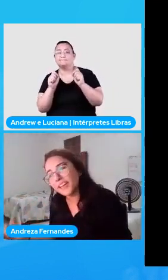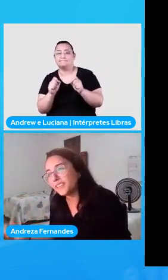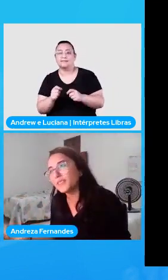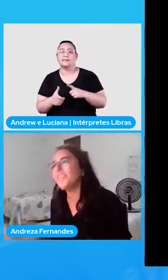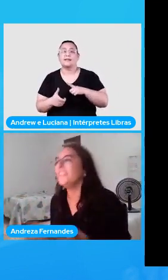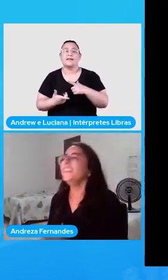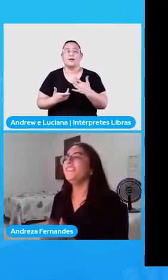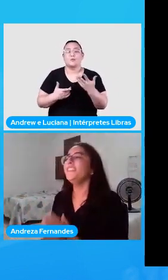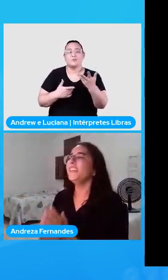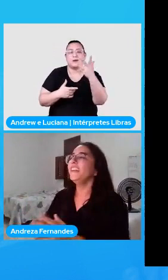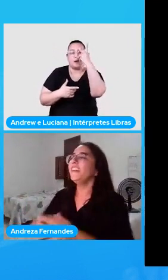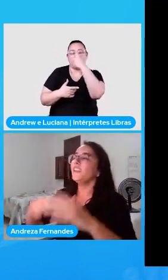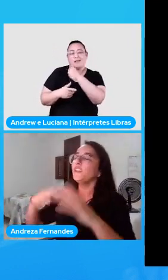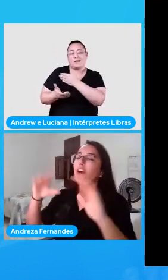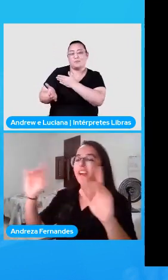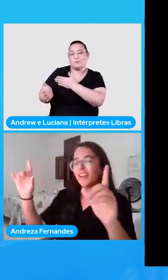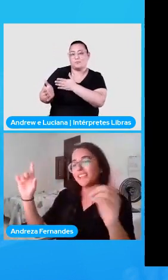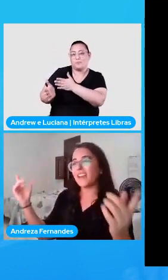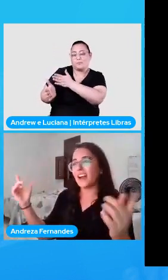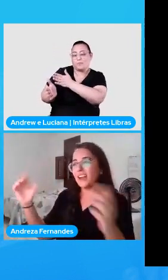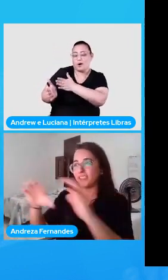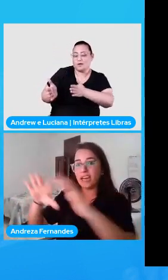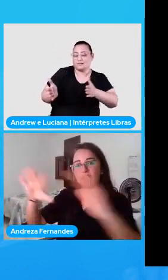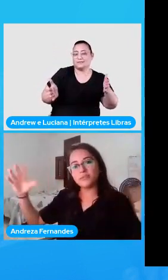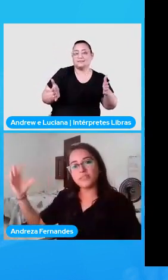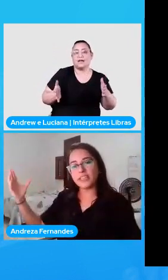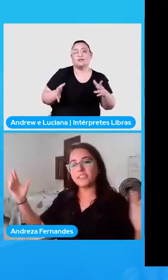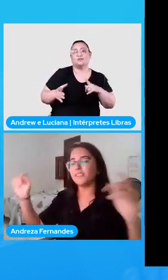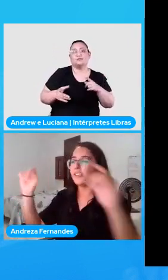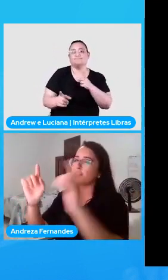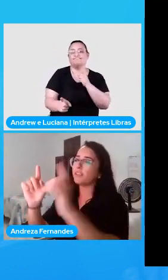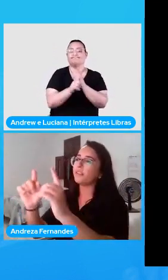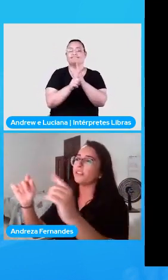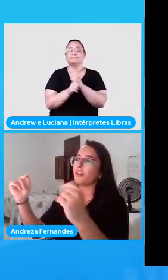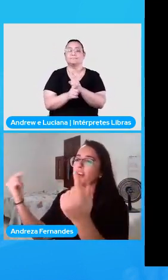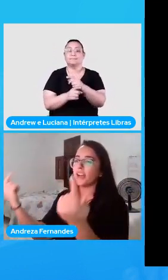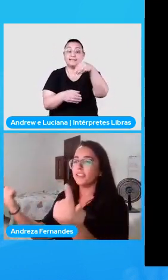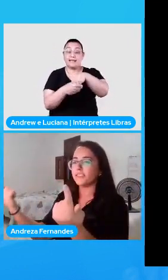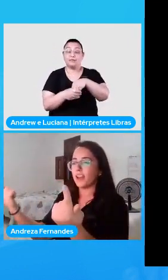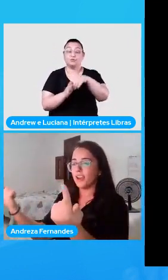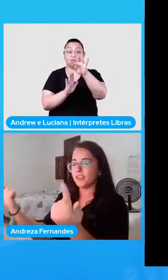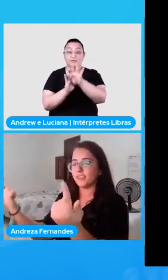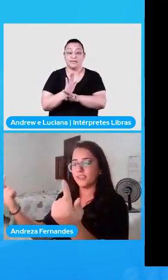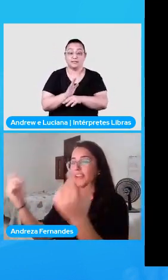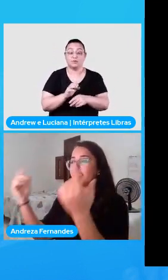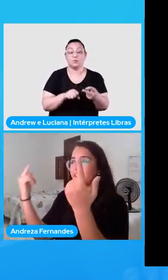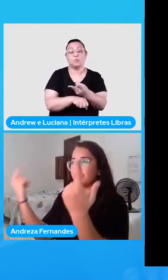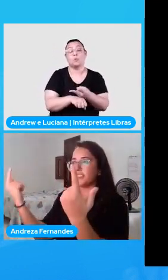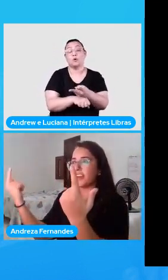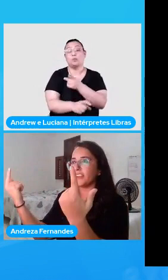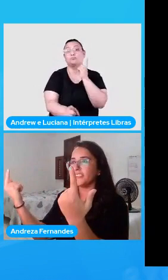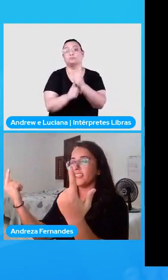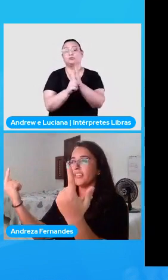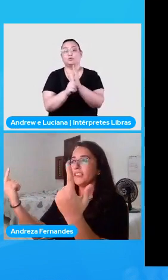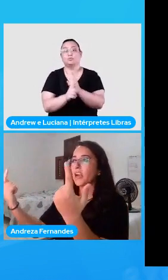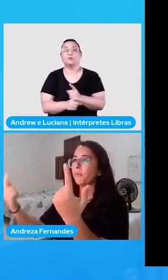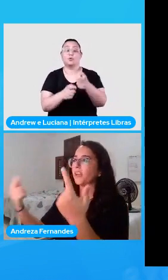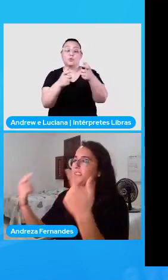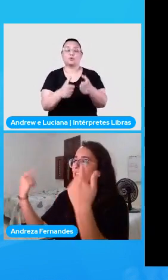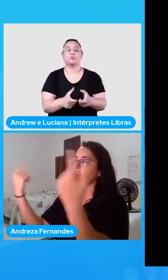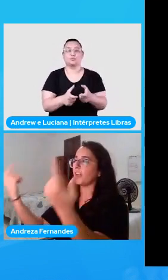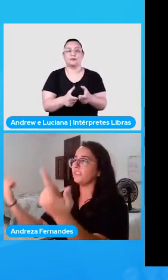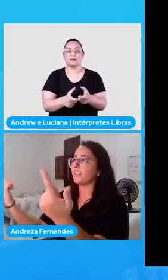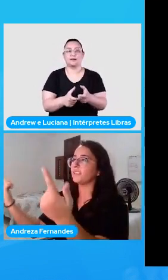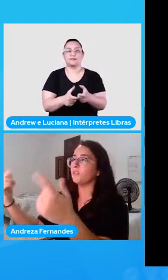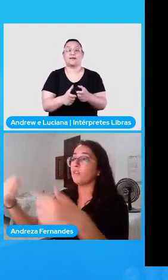processo de localizar, dado um texto, eu tenho que localizar essa entidade e a